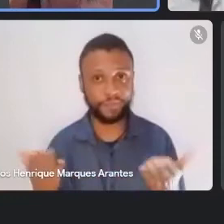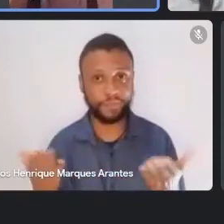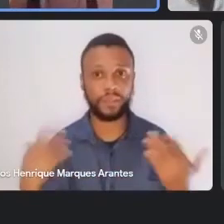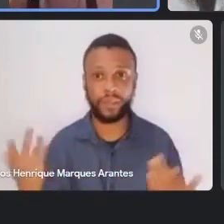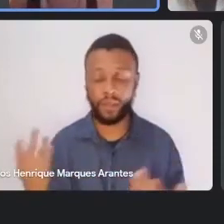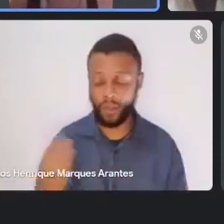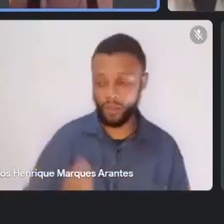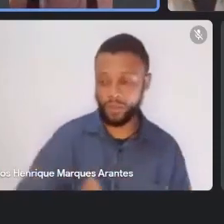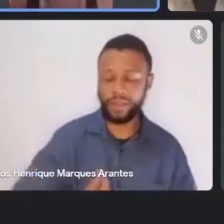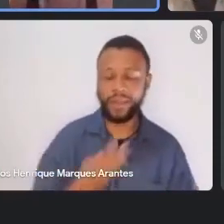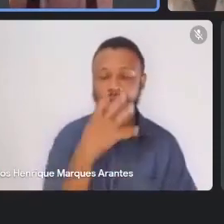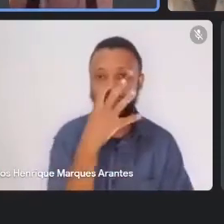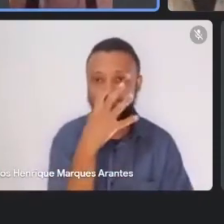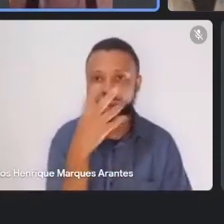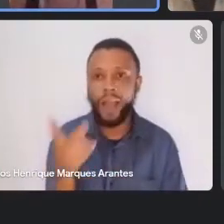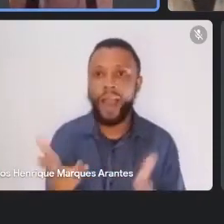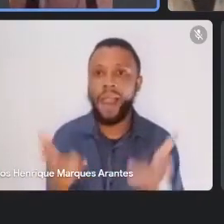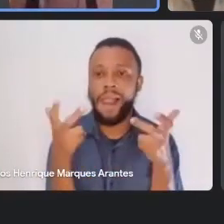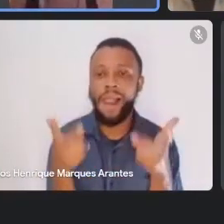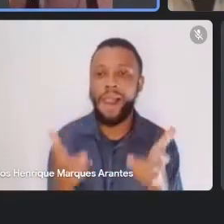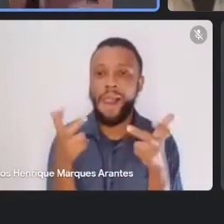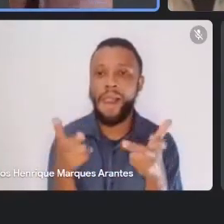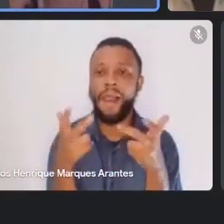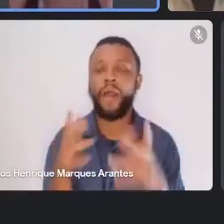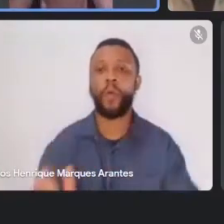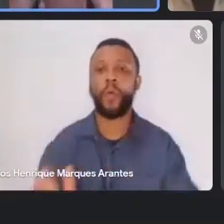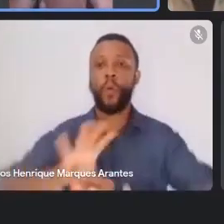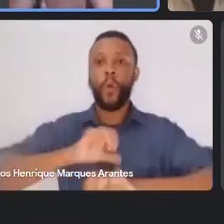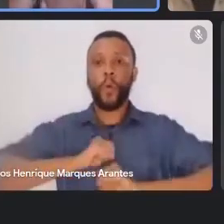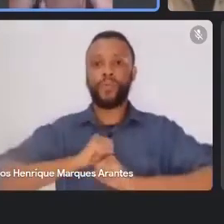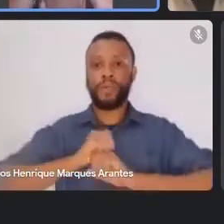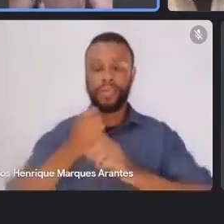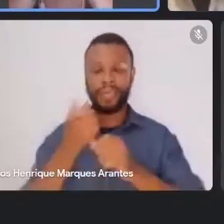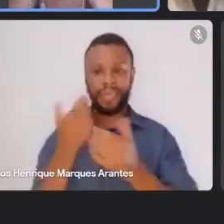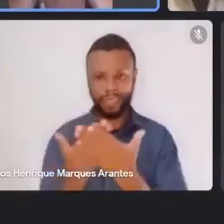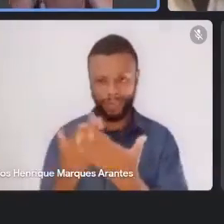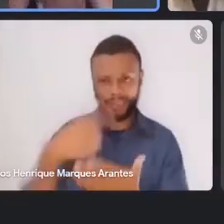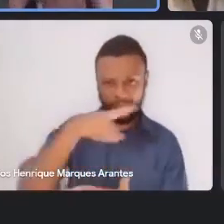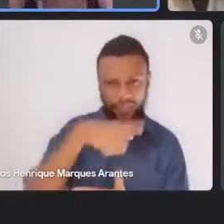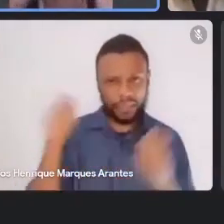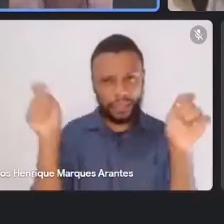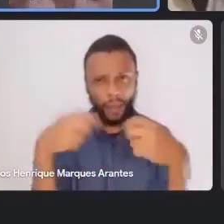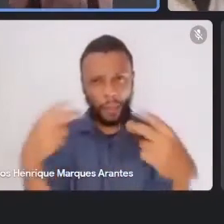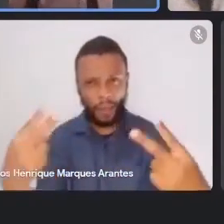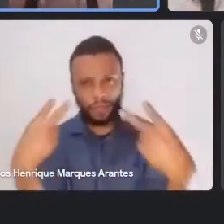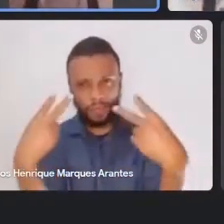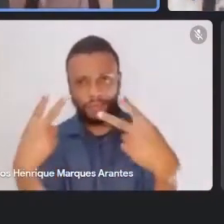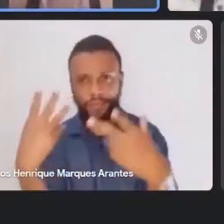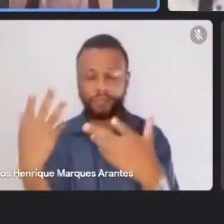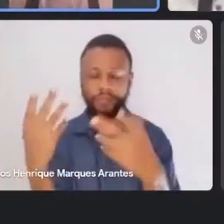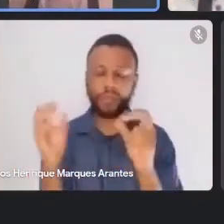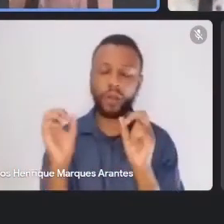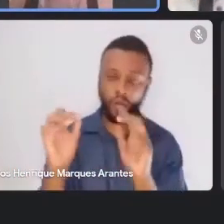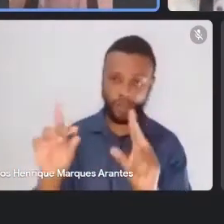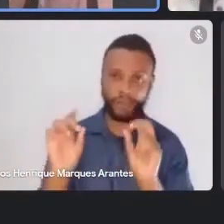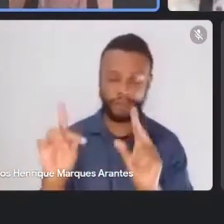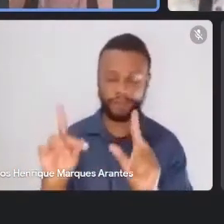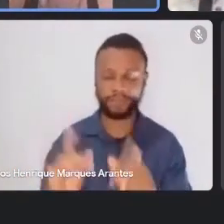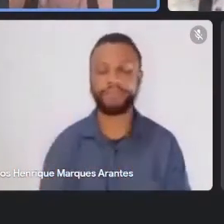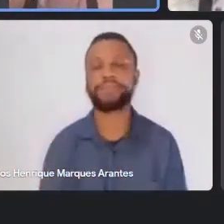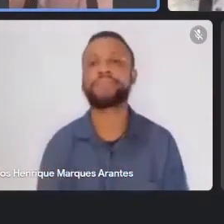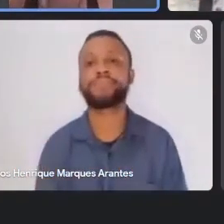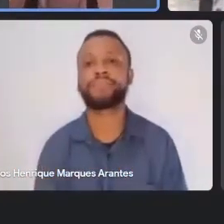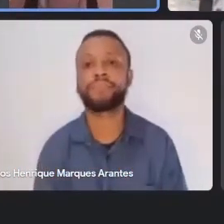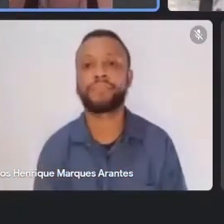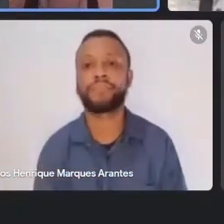absorvendo toda essa aula, né, na verdade, estão me ouvindo? Estão me ouvindo? Estão? Ah, então, na verdade, para mim foi,